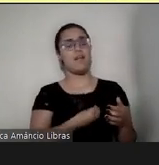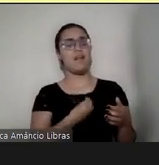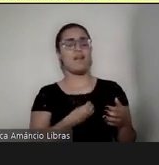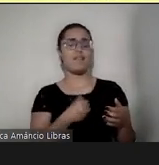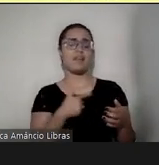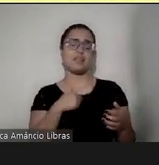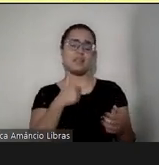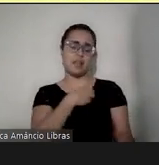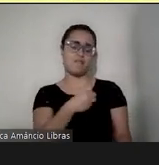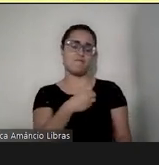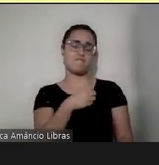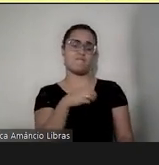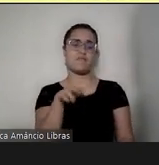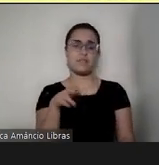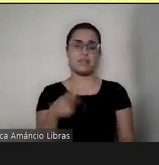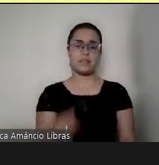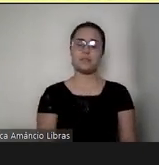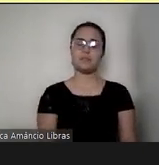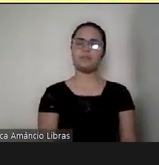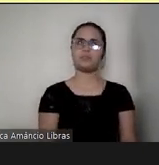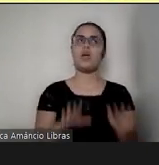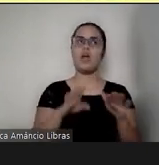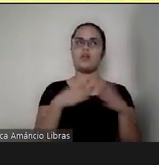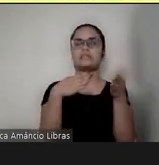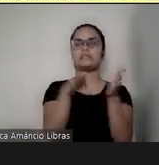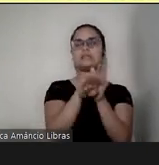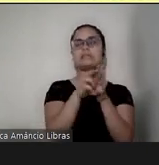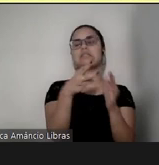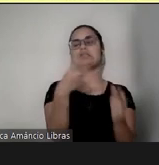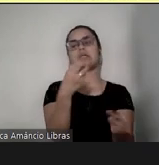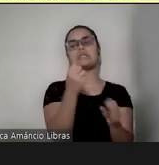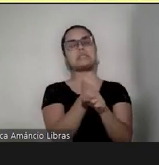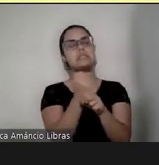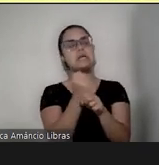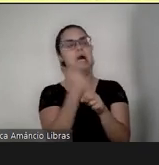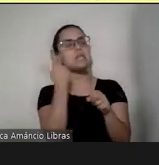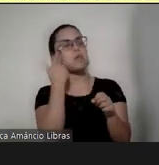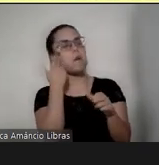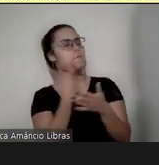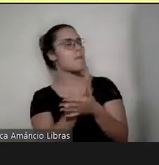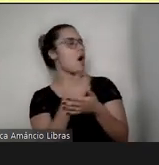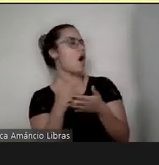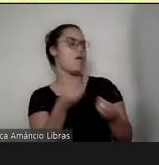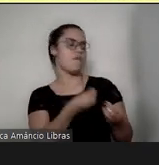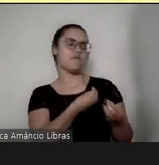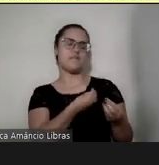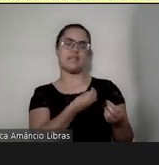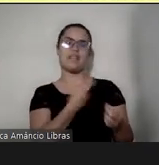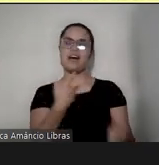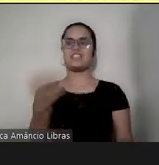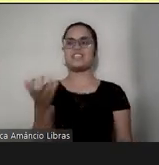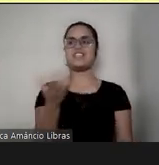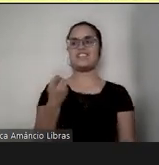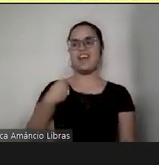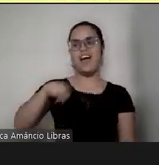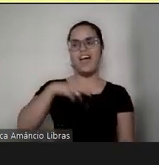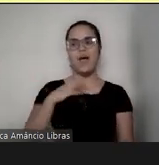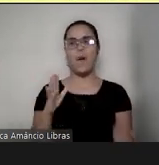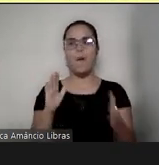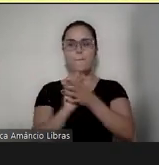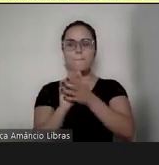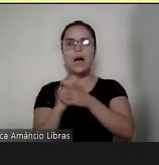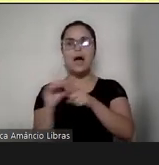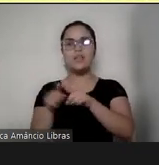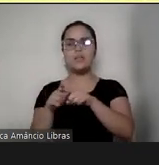E quando ela fez três anos, que as coisas já estavam mais tranquilas, a gente resolveu ter outro